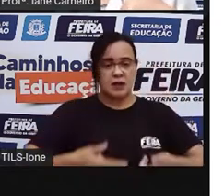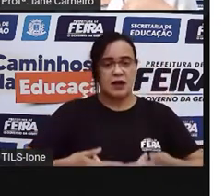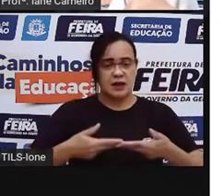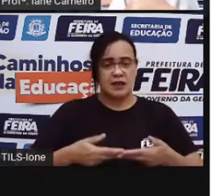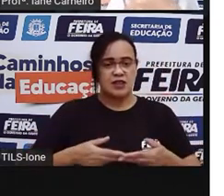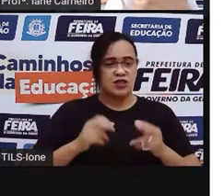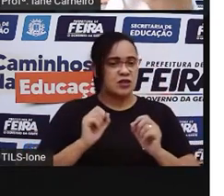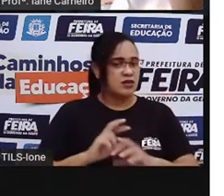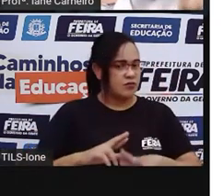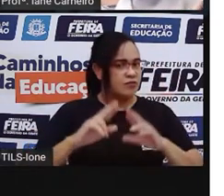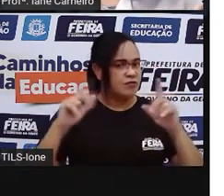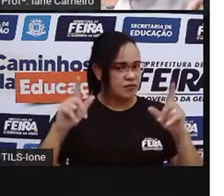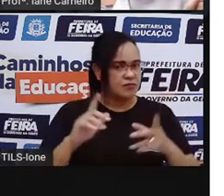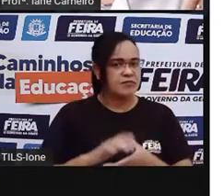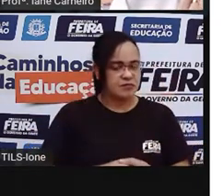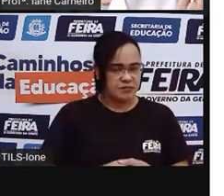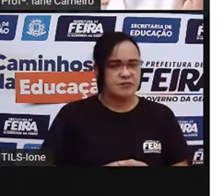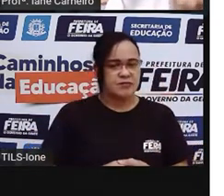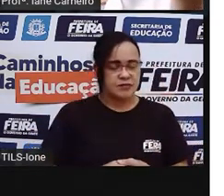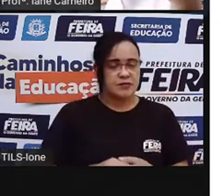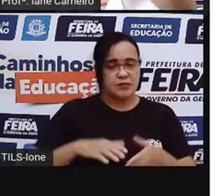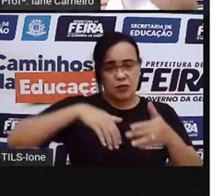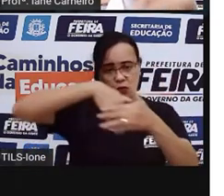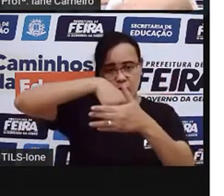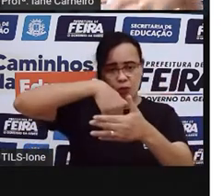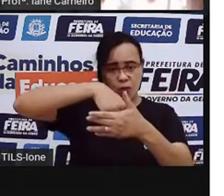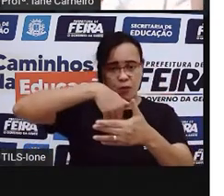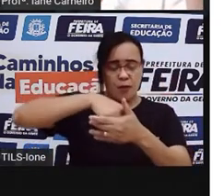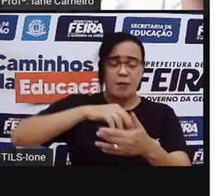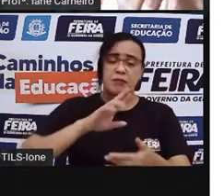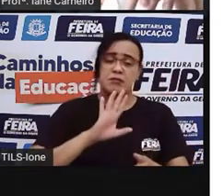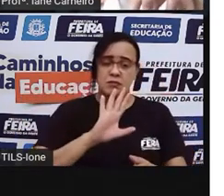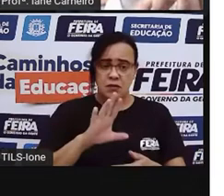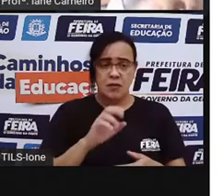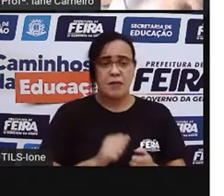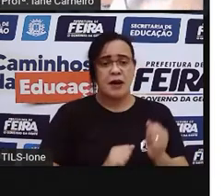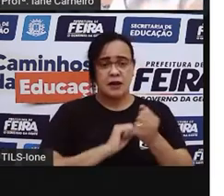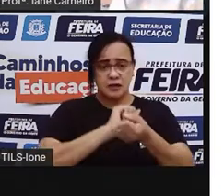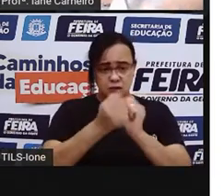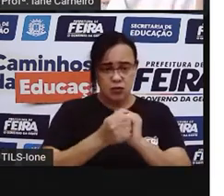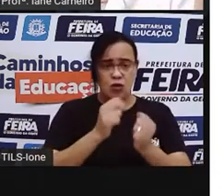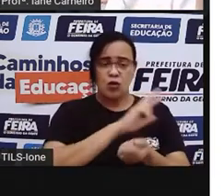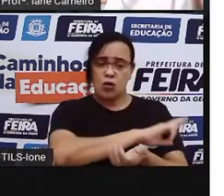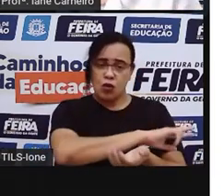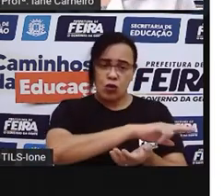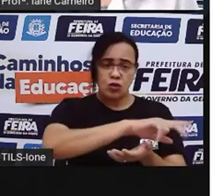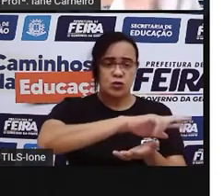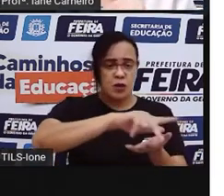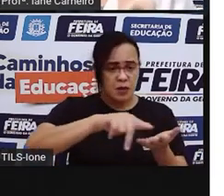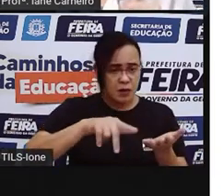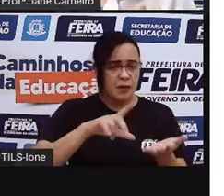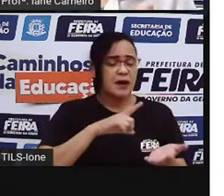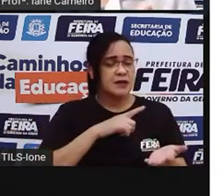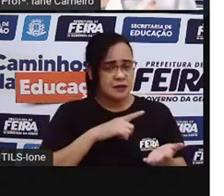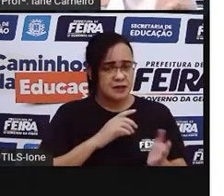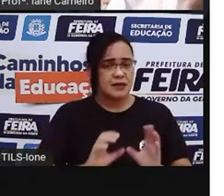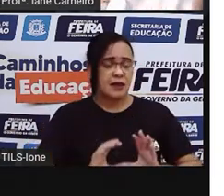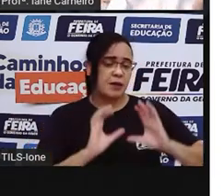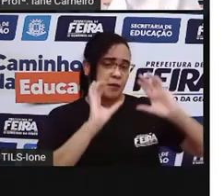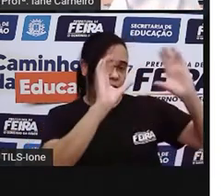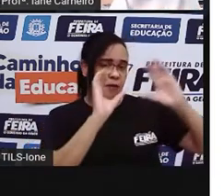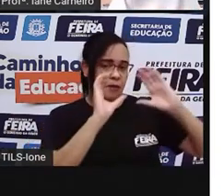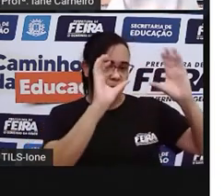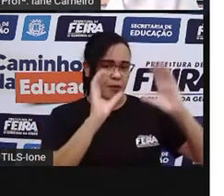futebol. Tem outros esportes também que a bola, né? A gente marca o ponto com a bola na rede.